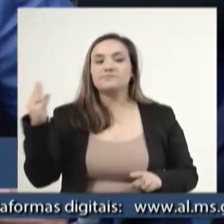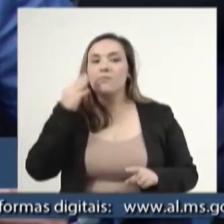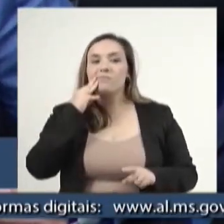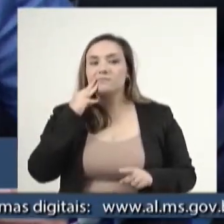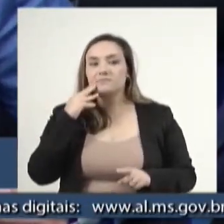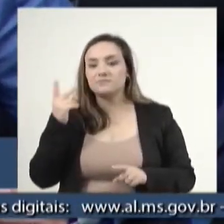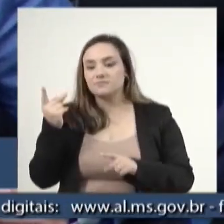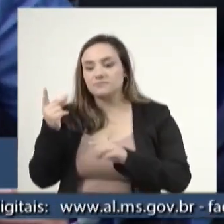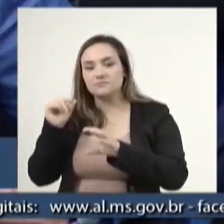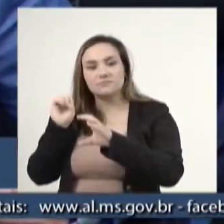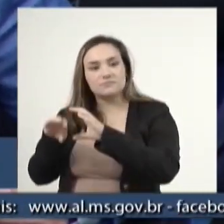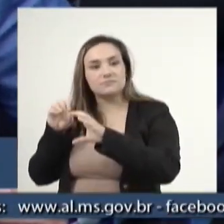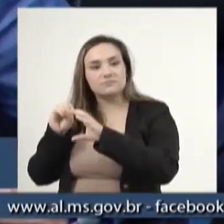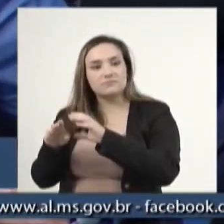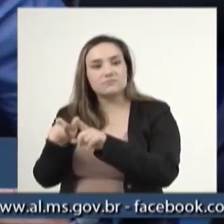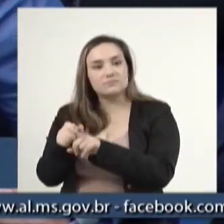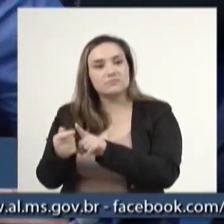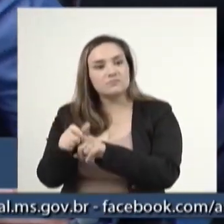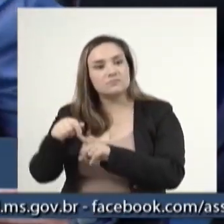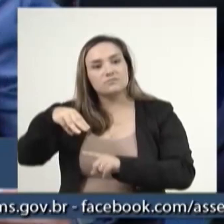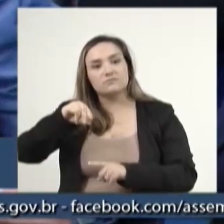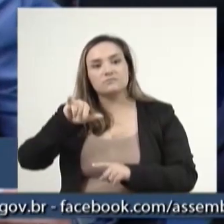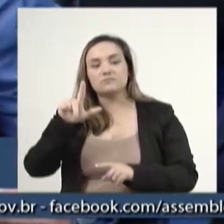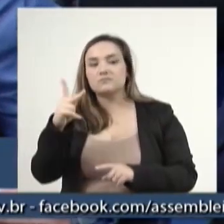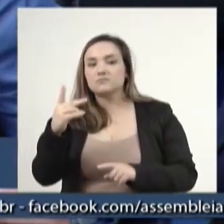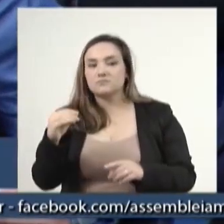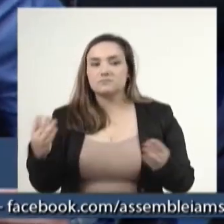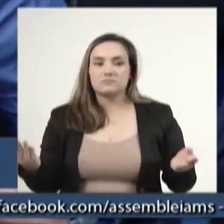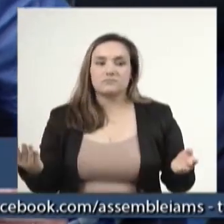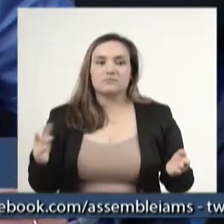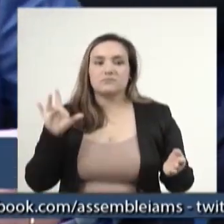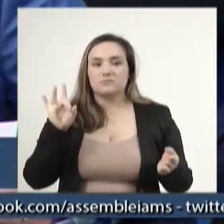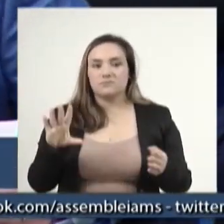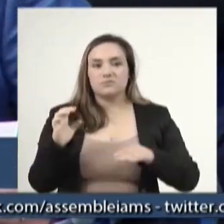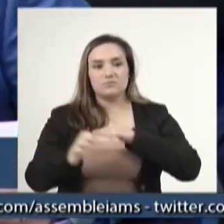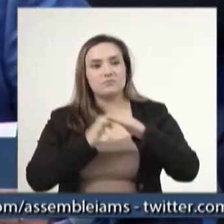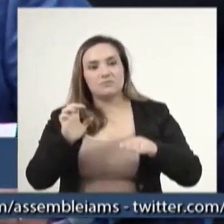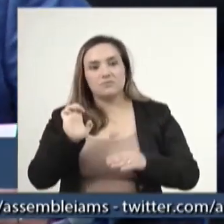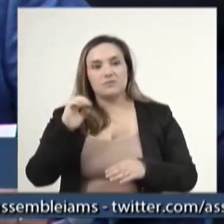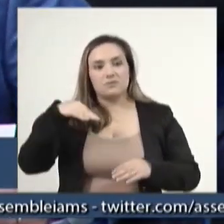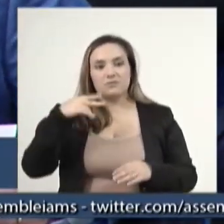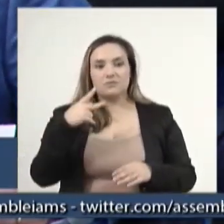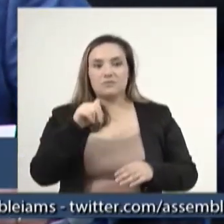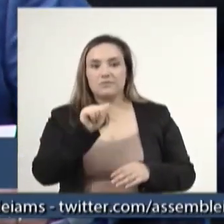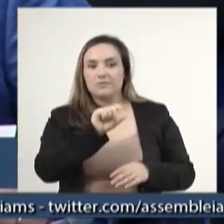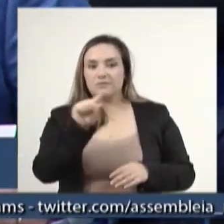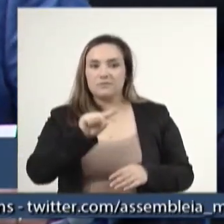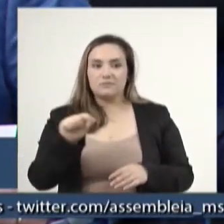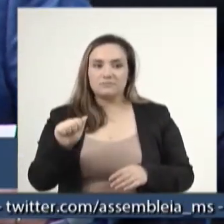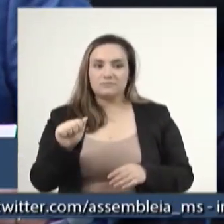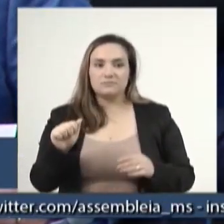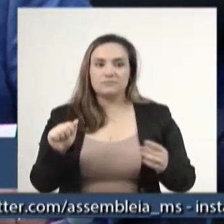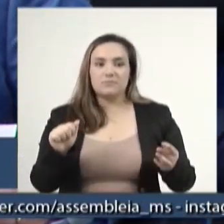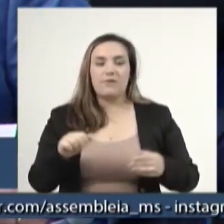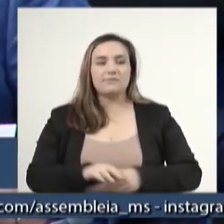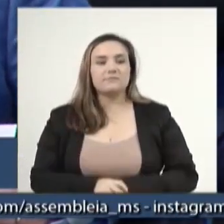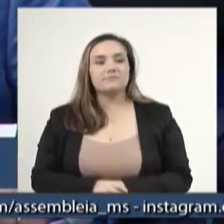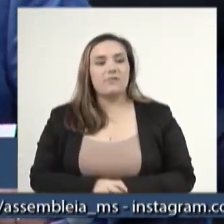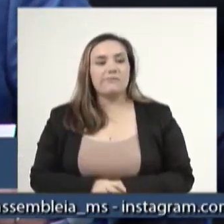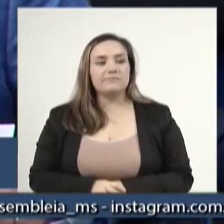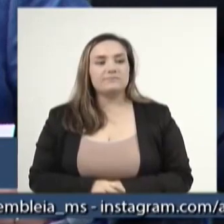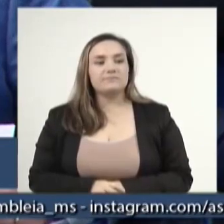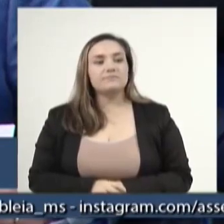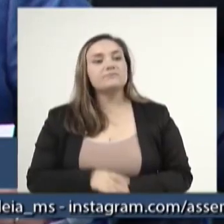estoque regulador de milho. Só a Impasa, segundo as contas dele, deputado Pedro Ocian,